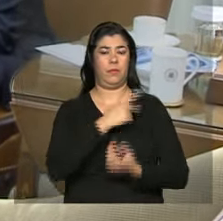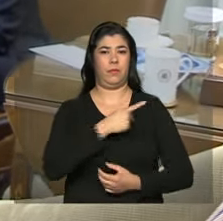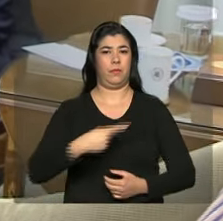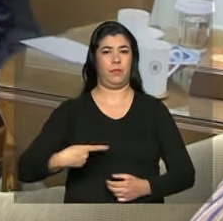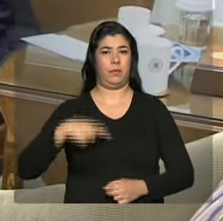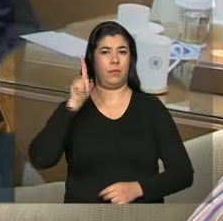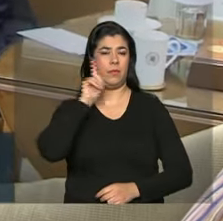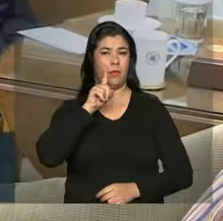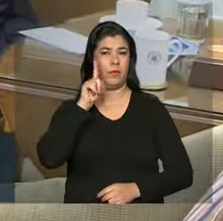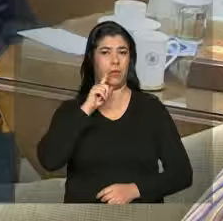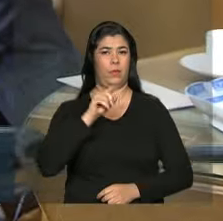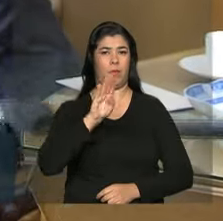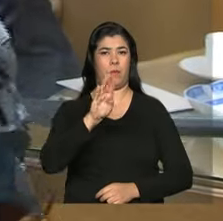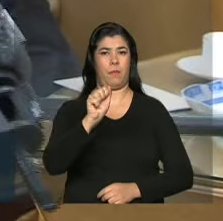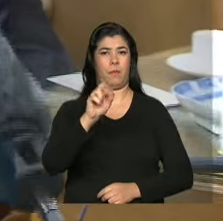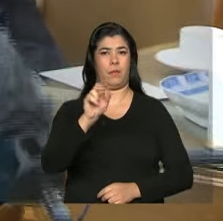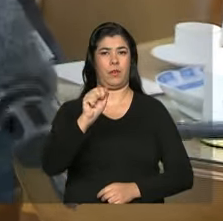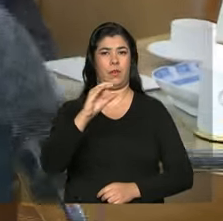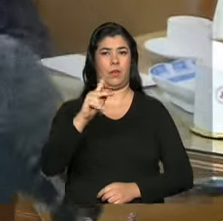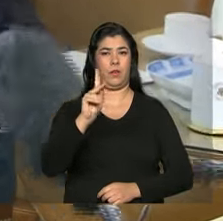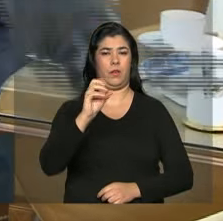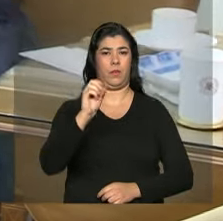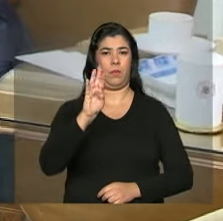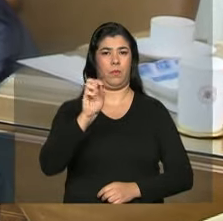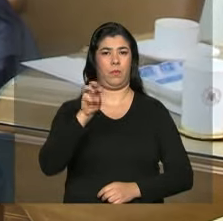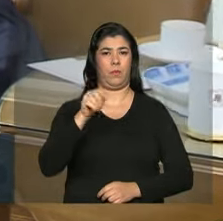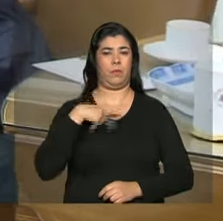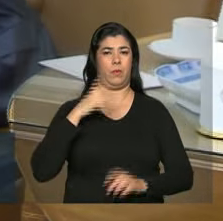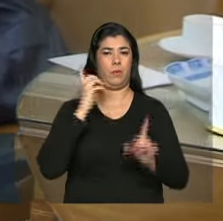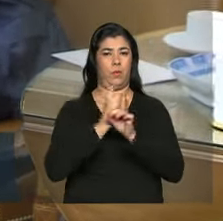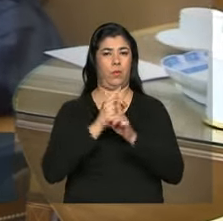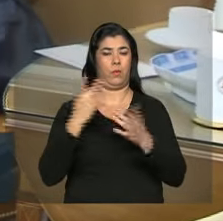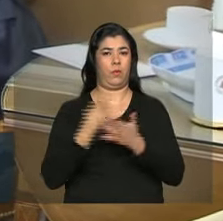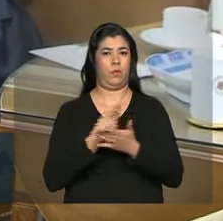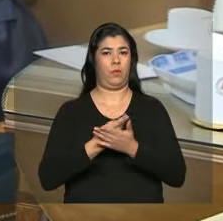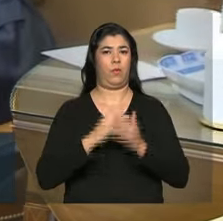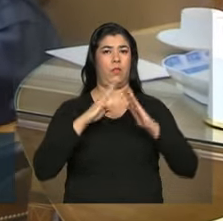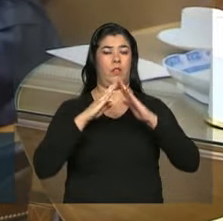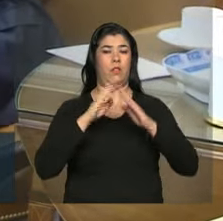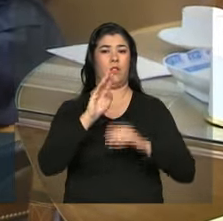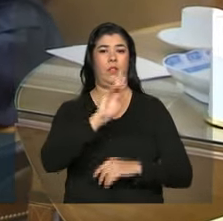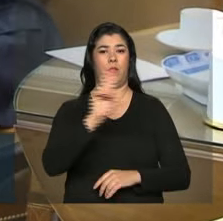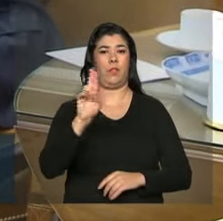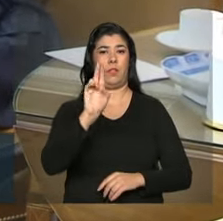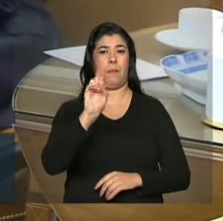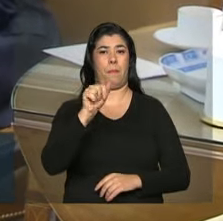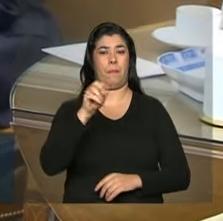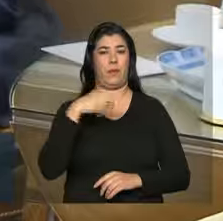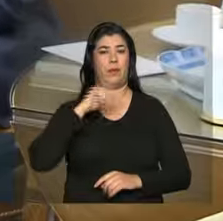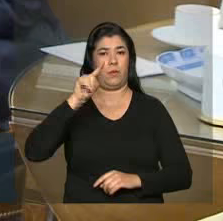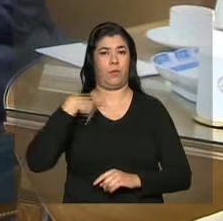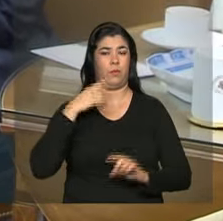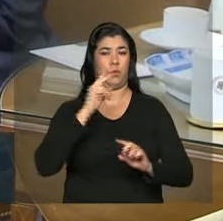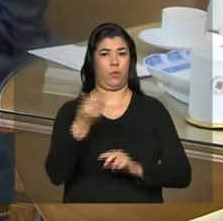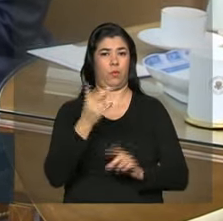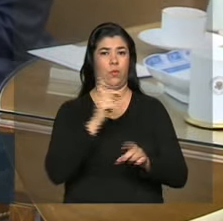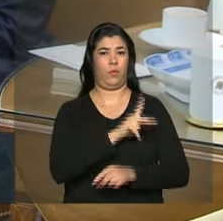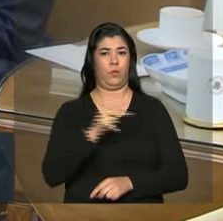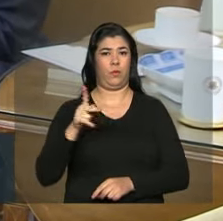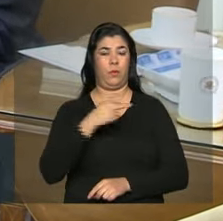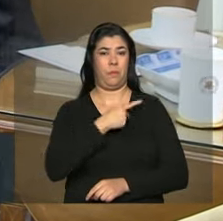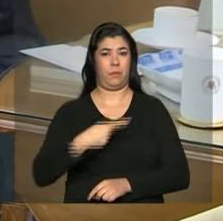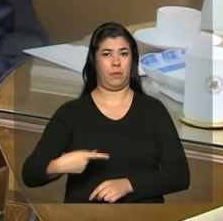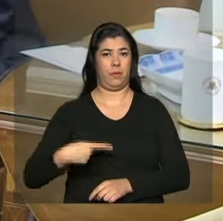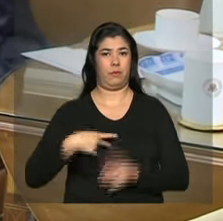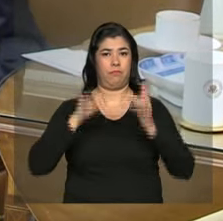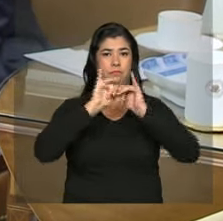com o presidente americano Barack Obama. O encontro ocorre na Casa Branca e logo mais os dois presidentes vão fazer uma declaração à